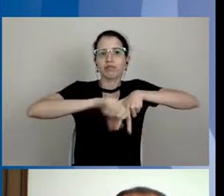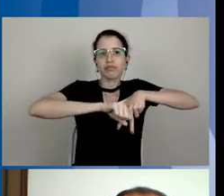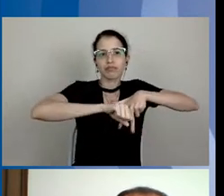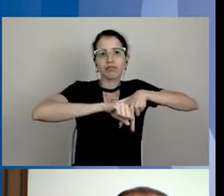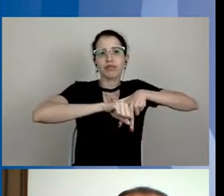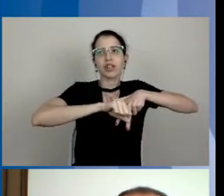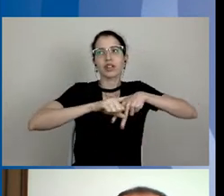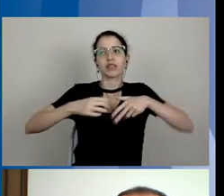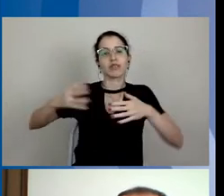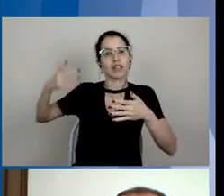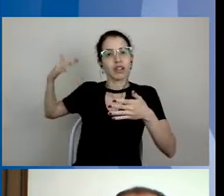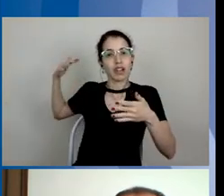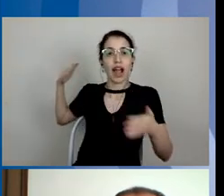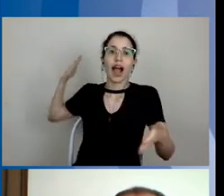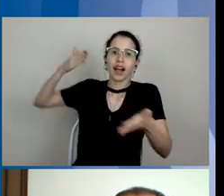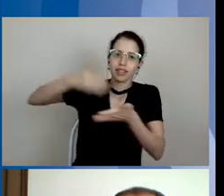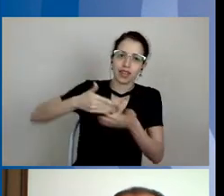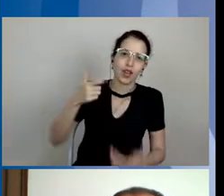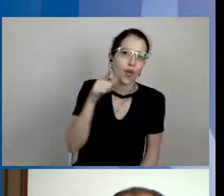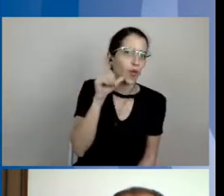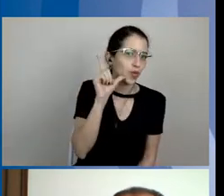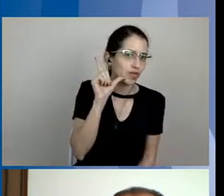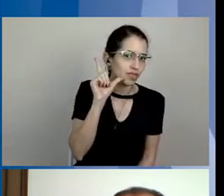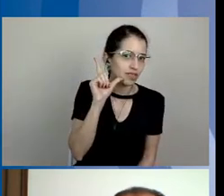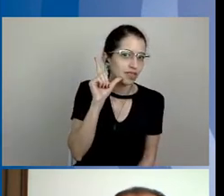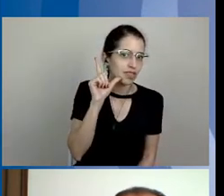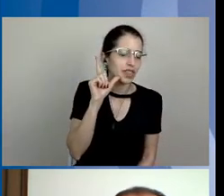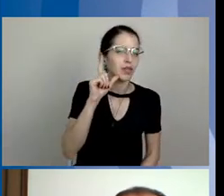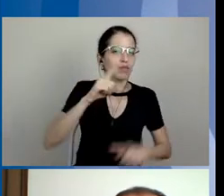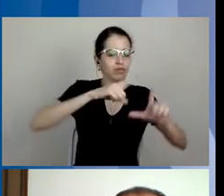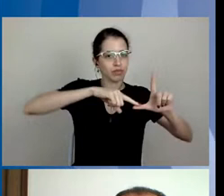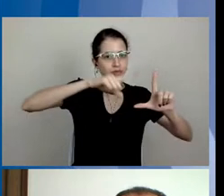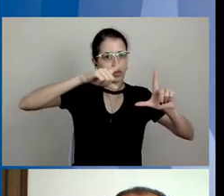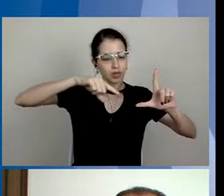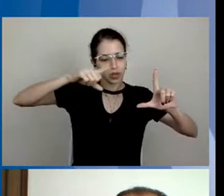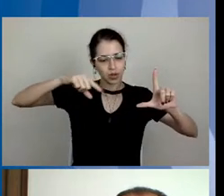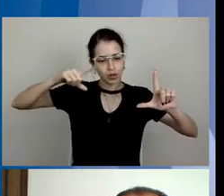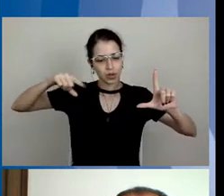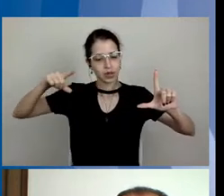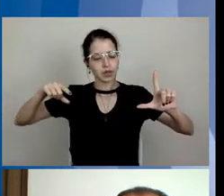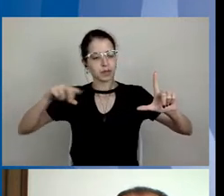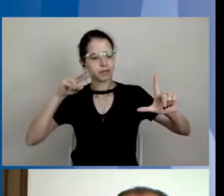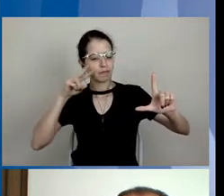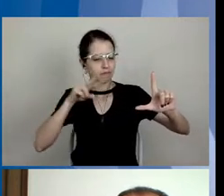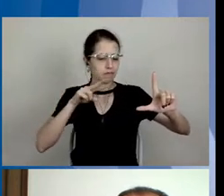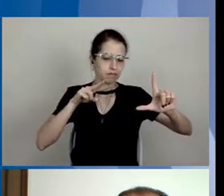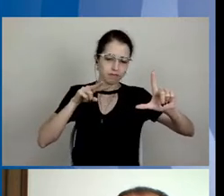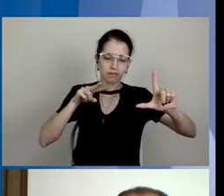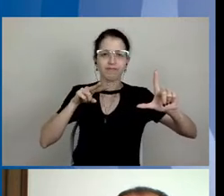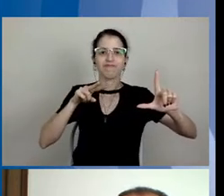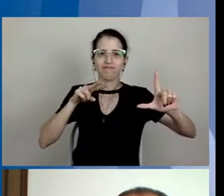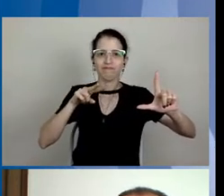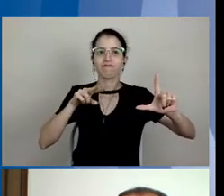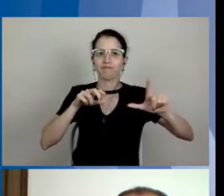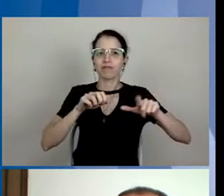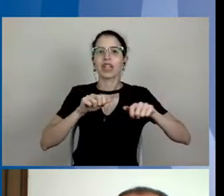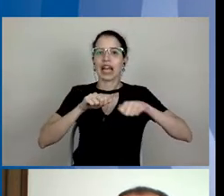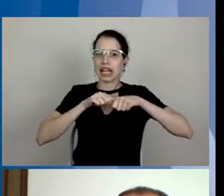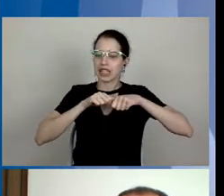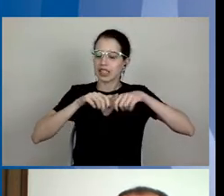de maneira que a gente observa que a situação da pandemia, ela continua ainda, realmente,